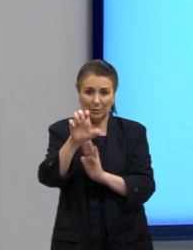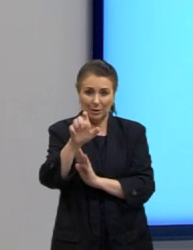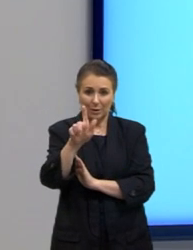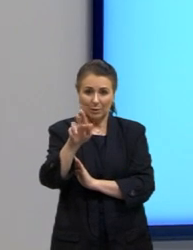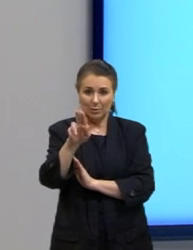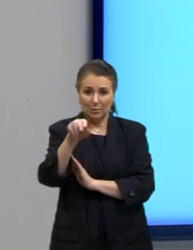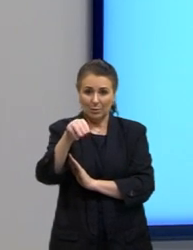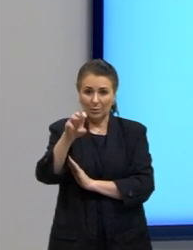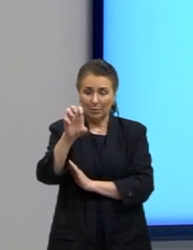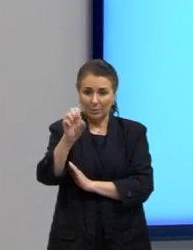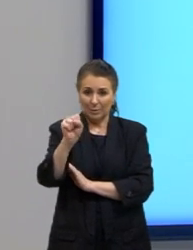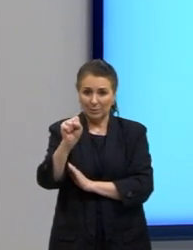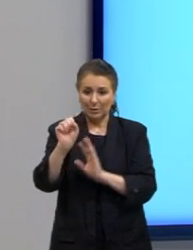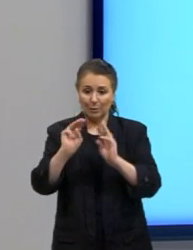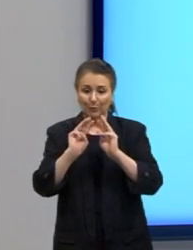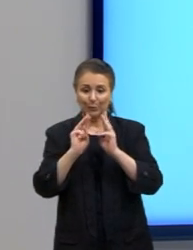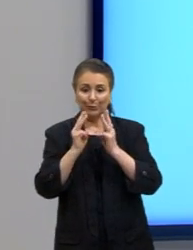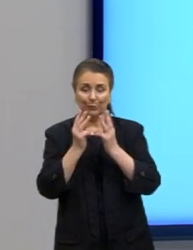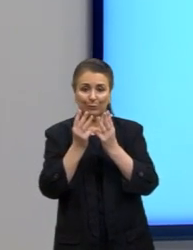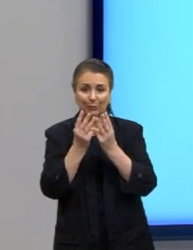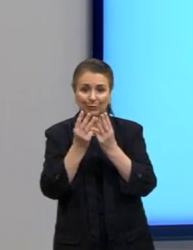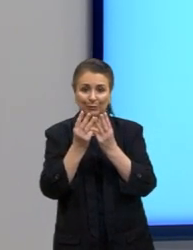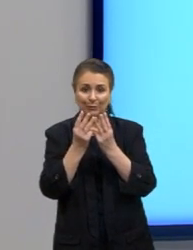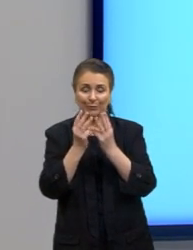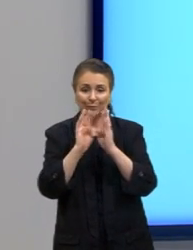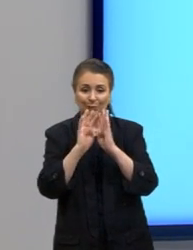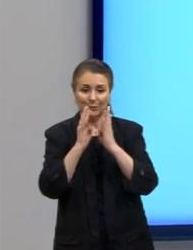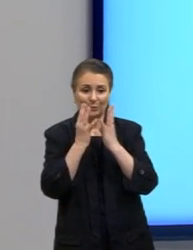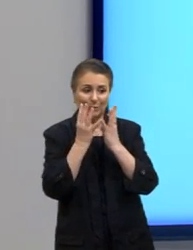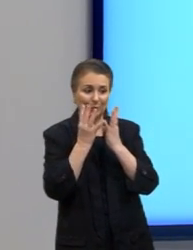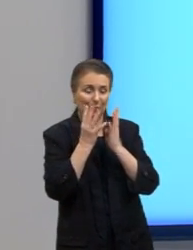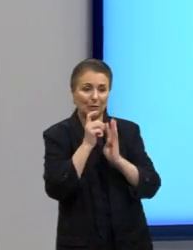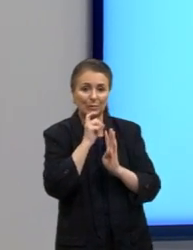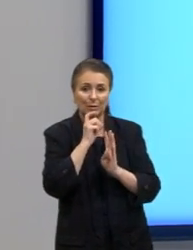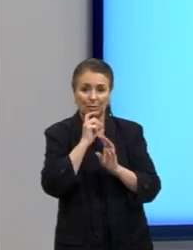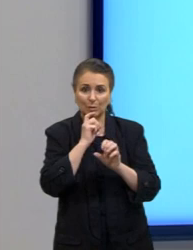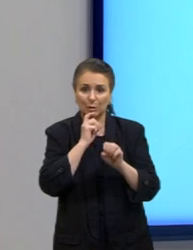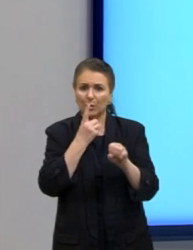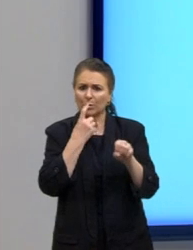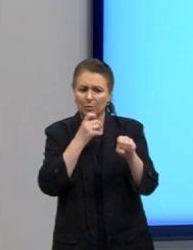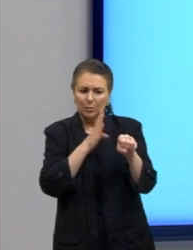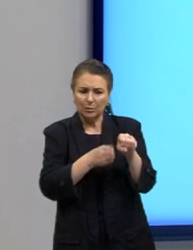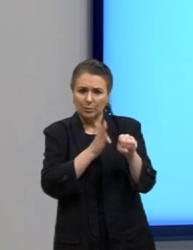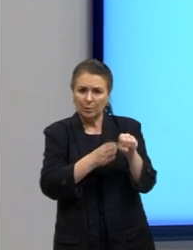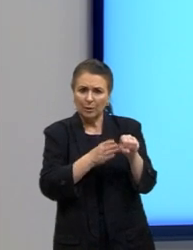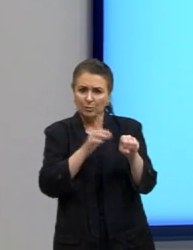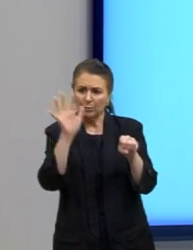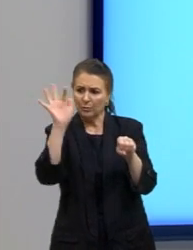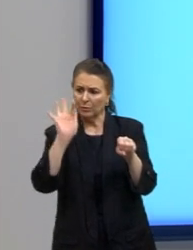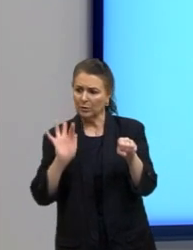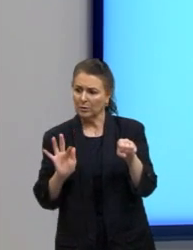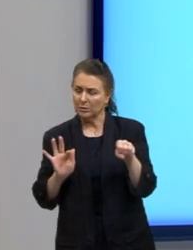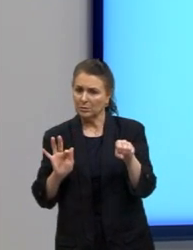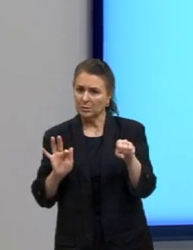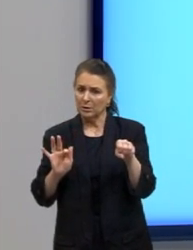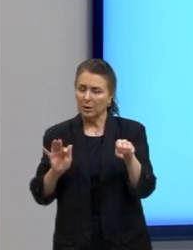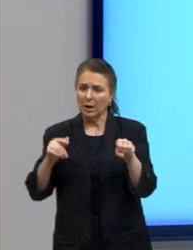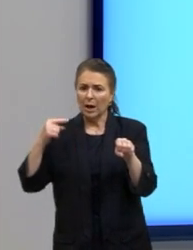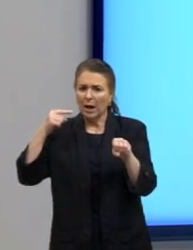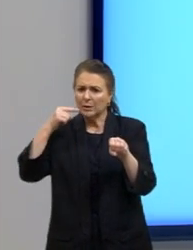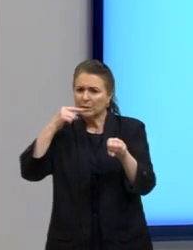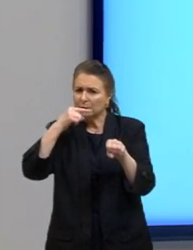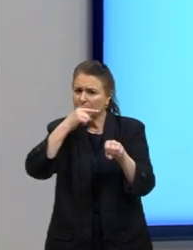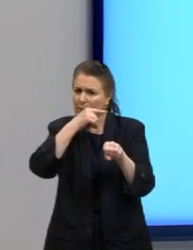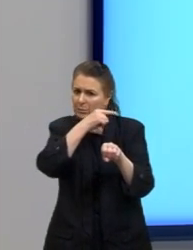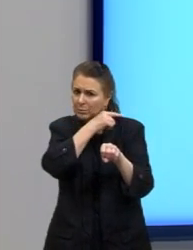verduras e eles estão felizes e contentes. Por que que o tomate está feliz, a cenoura e a alface estão